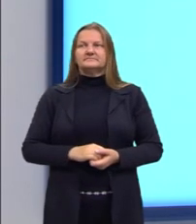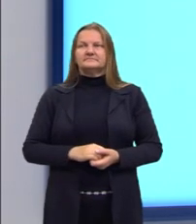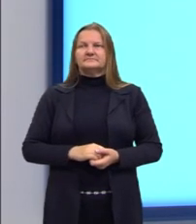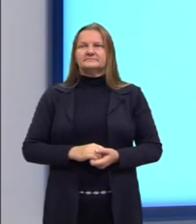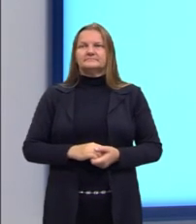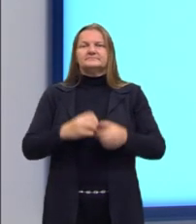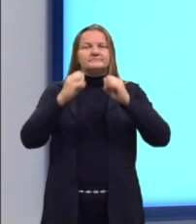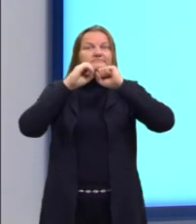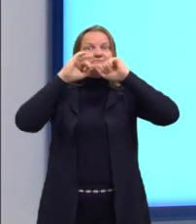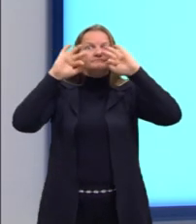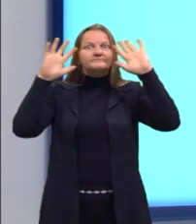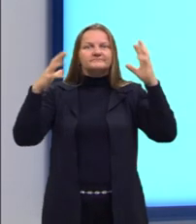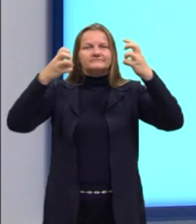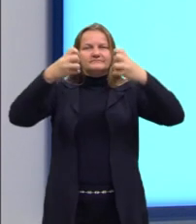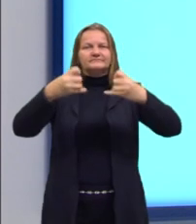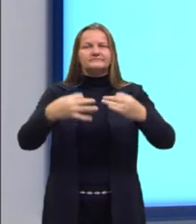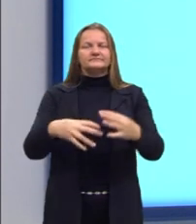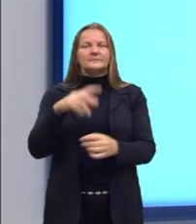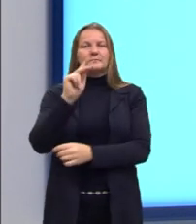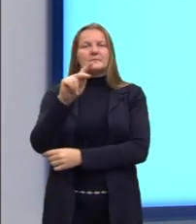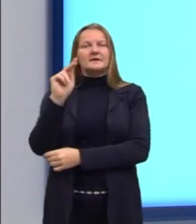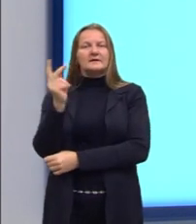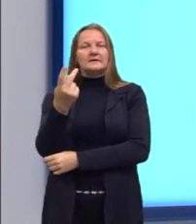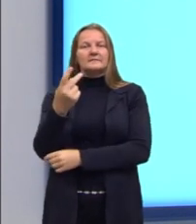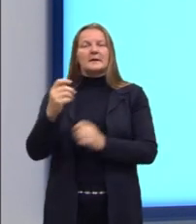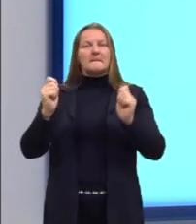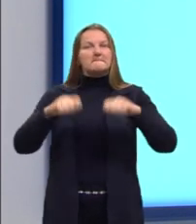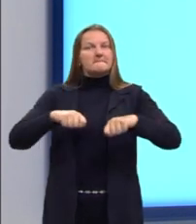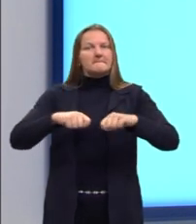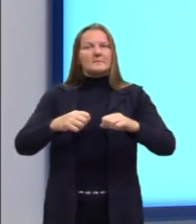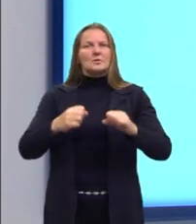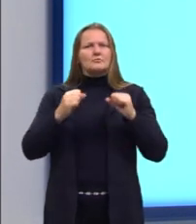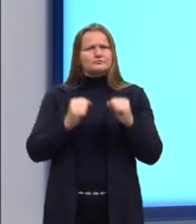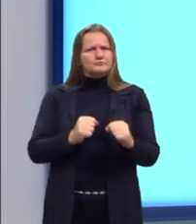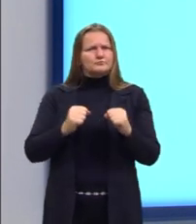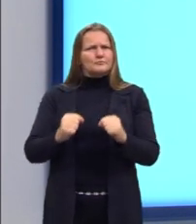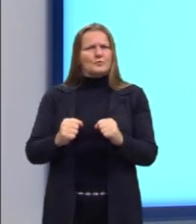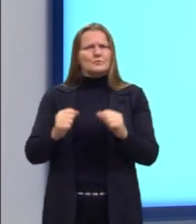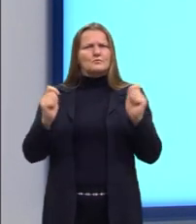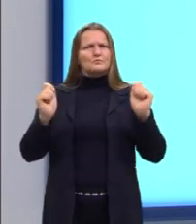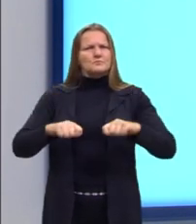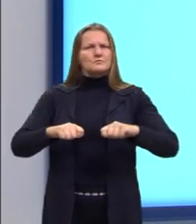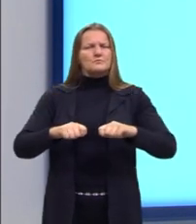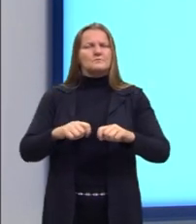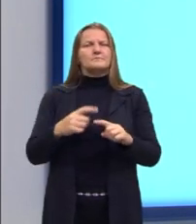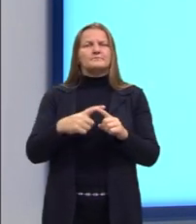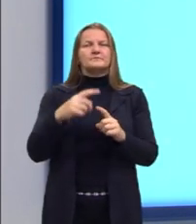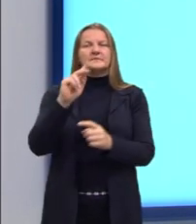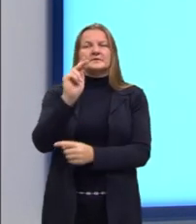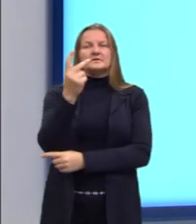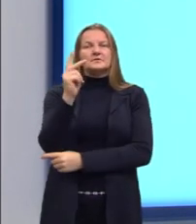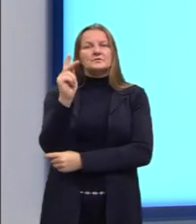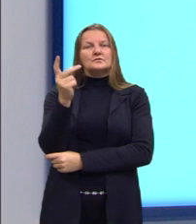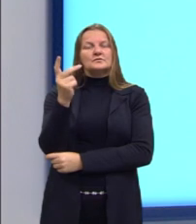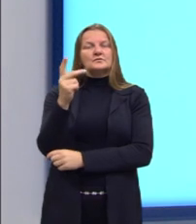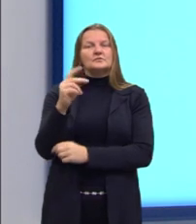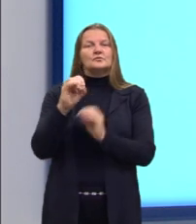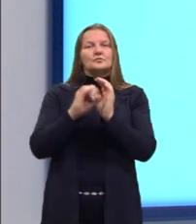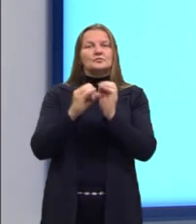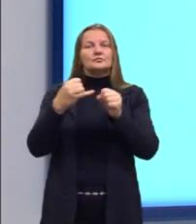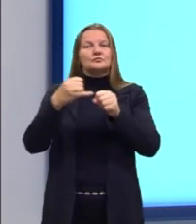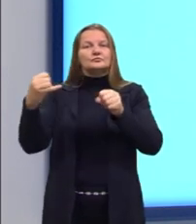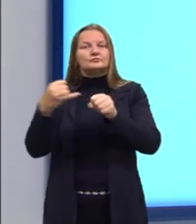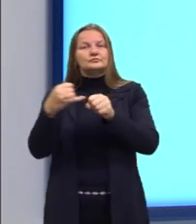entender? O PH, ele significa potencial ou potência hidrogênio iônico, né? De